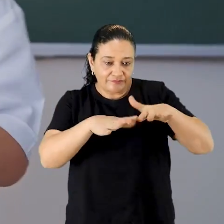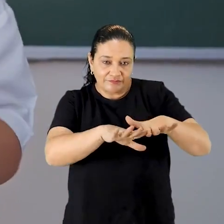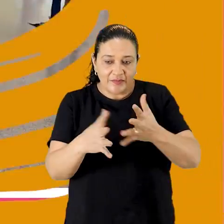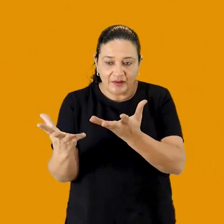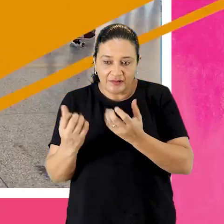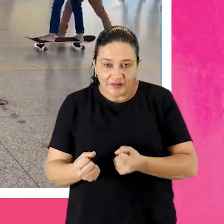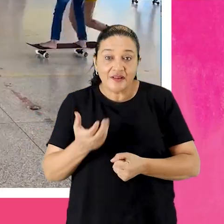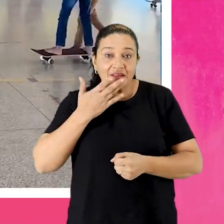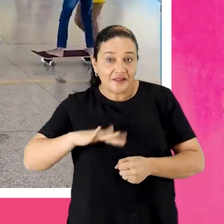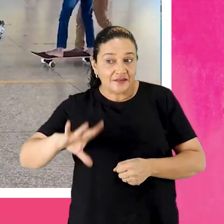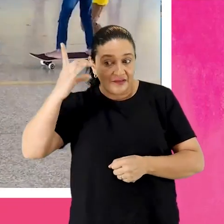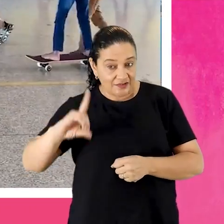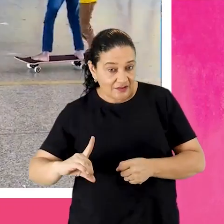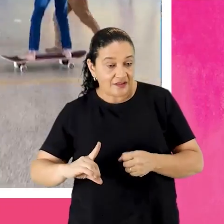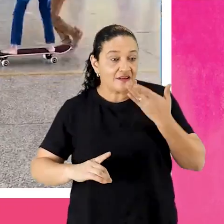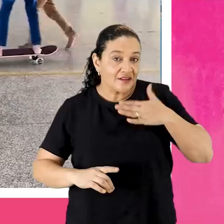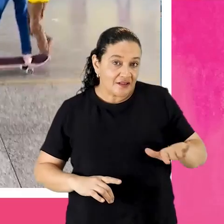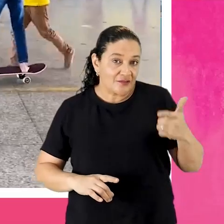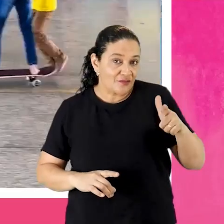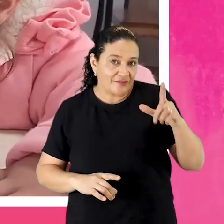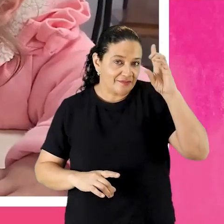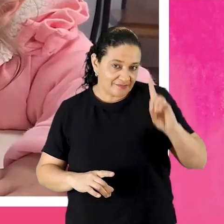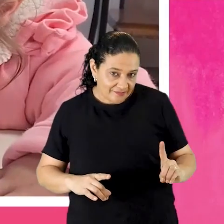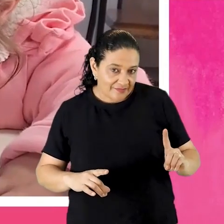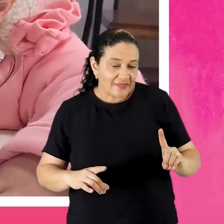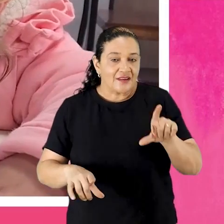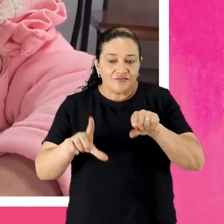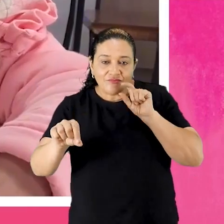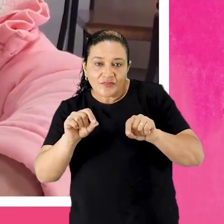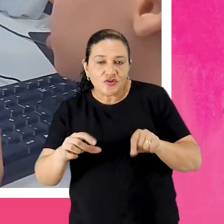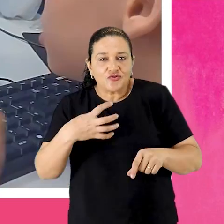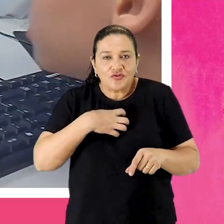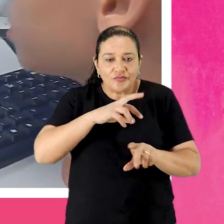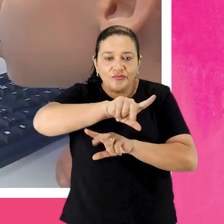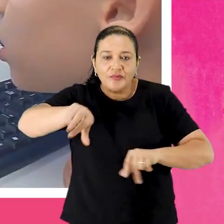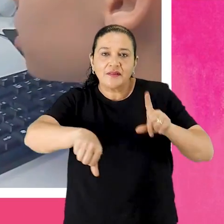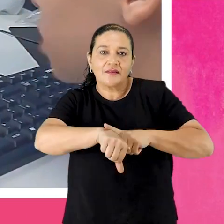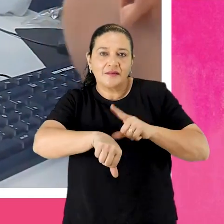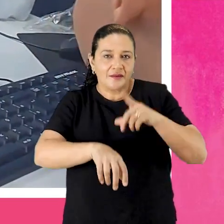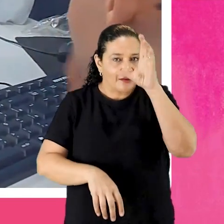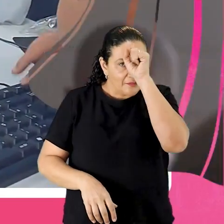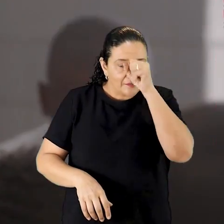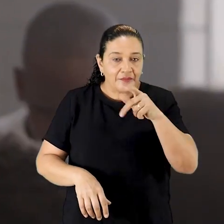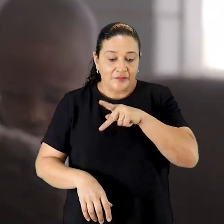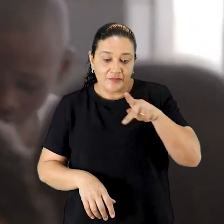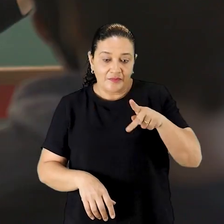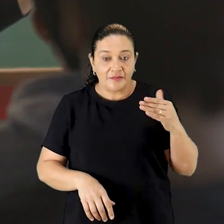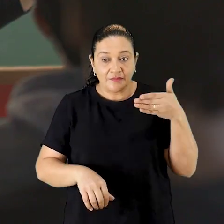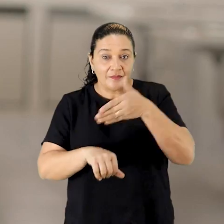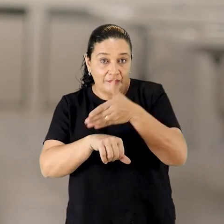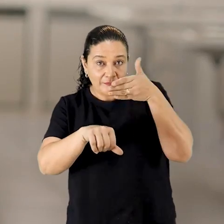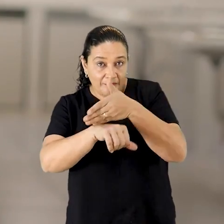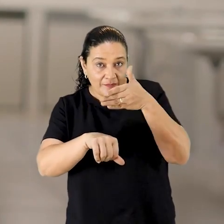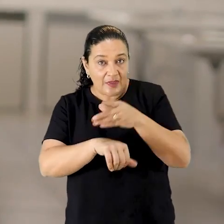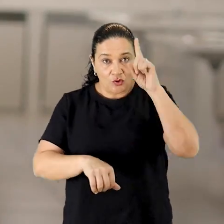inclusiva, que acolhe crianças com e sem deficiência, celebrando suas diferentes formas e tempos de aprender. Os professores, que